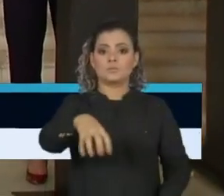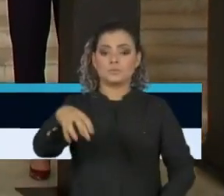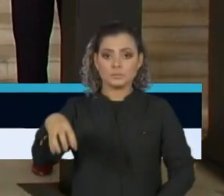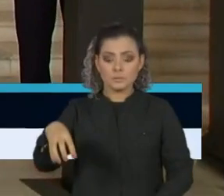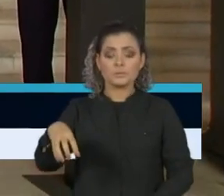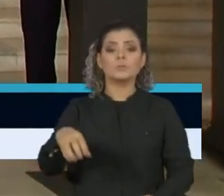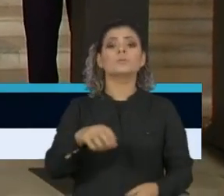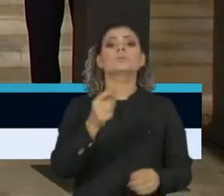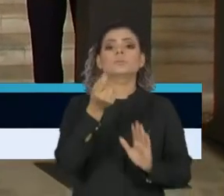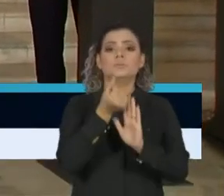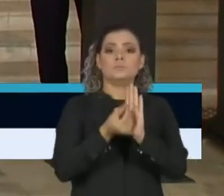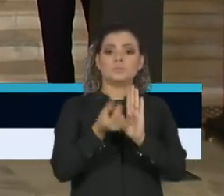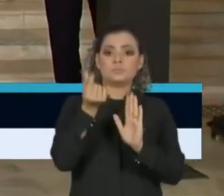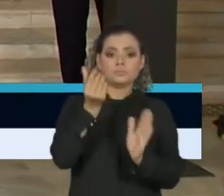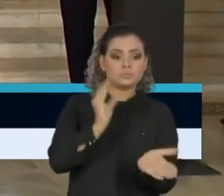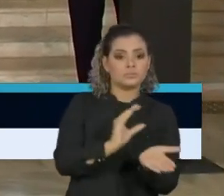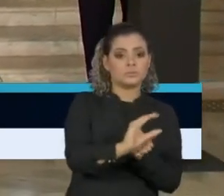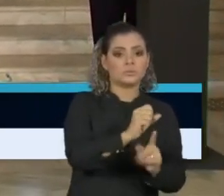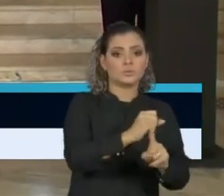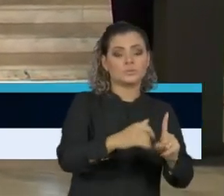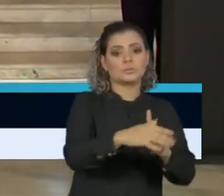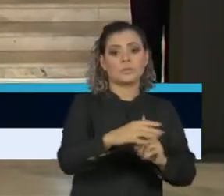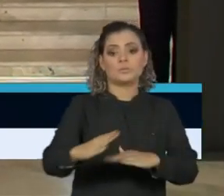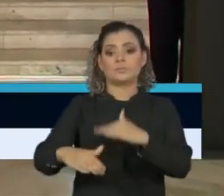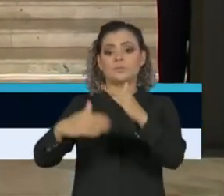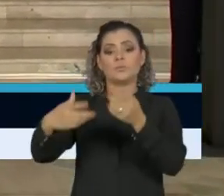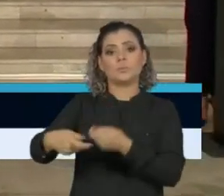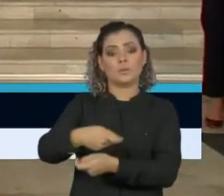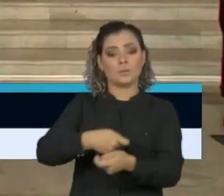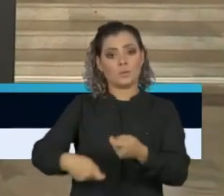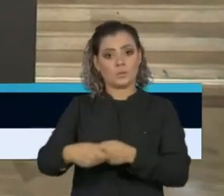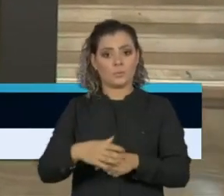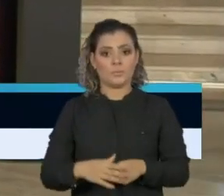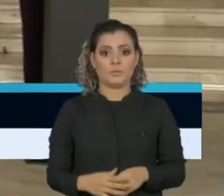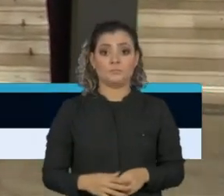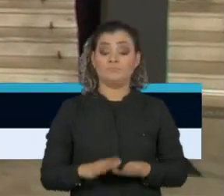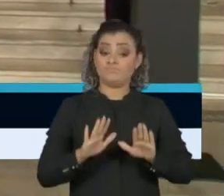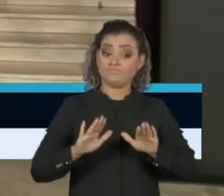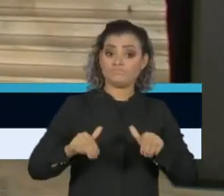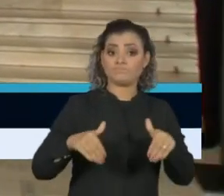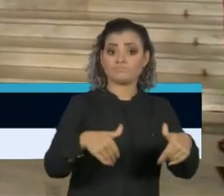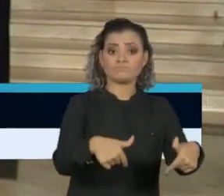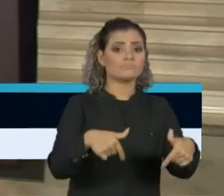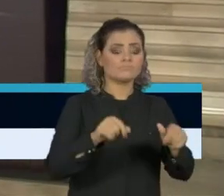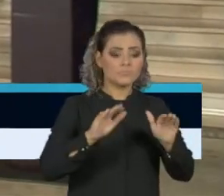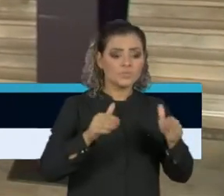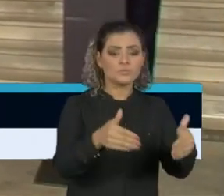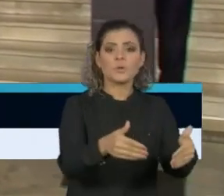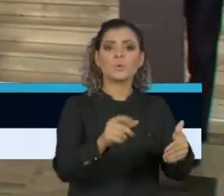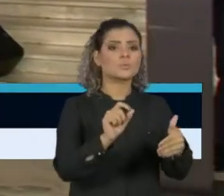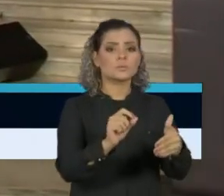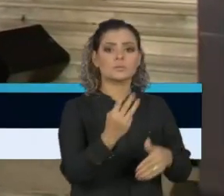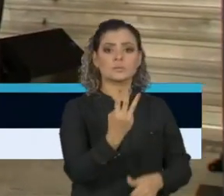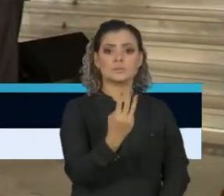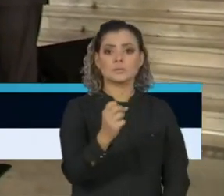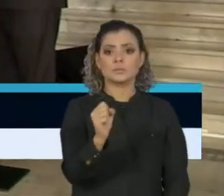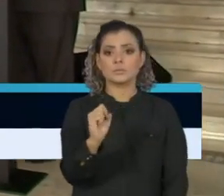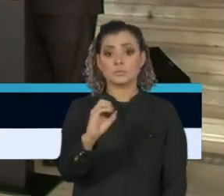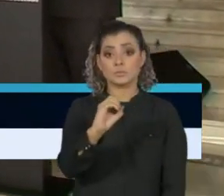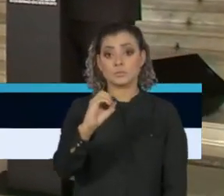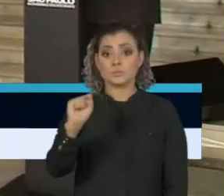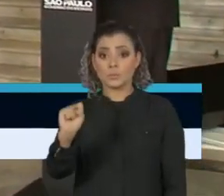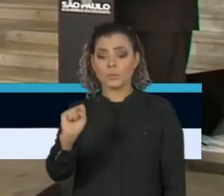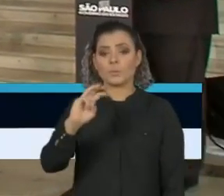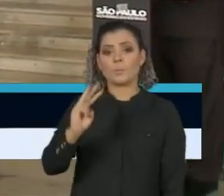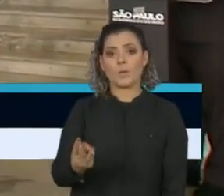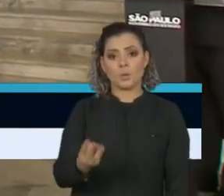Fundo Social e Desenvolvimento Econômico. Neste sentido, 308 milhões foi o investimento de